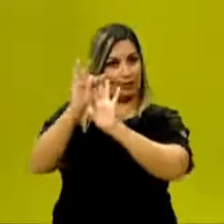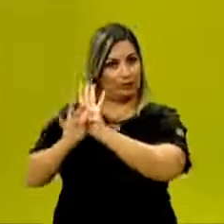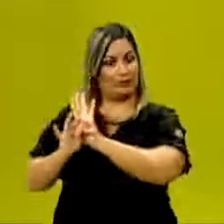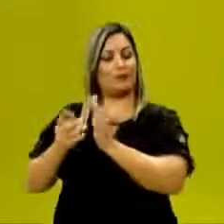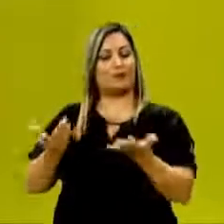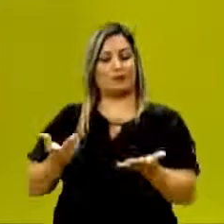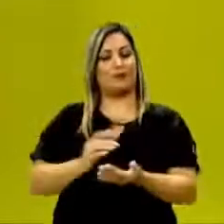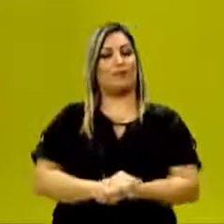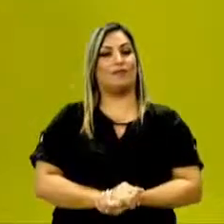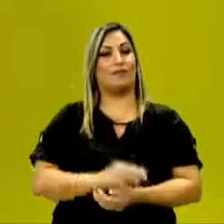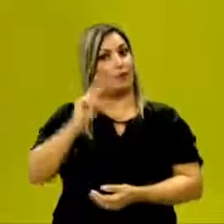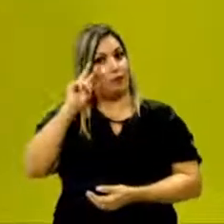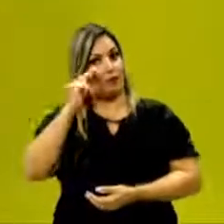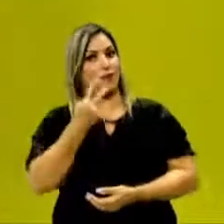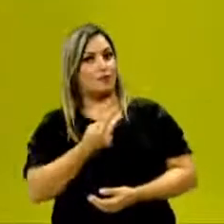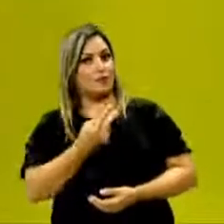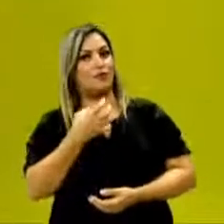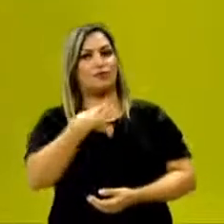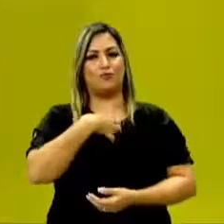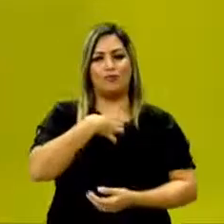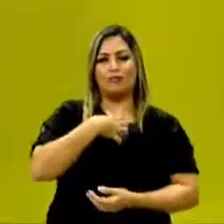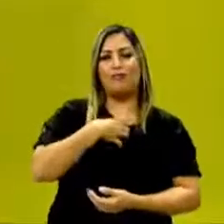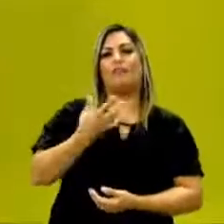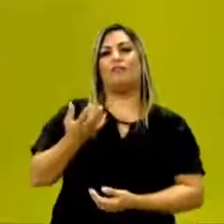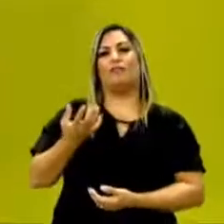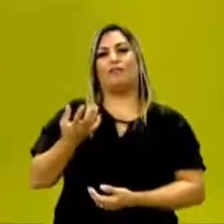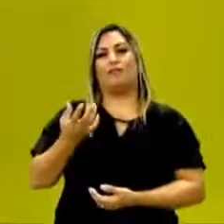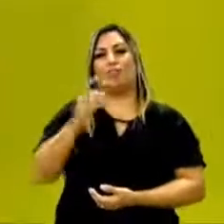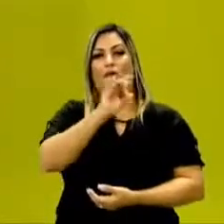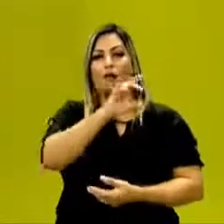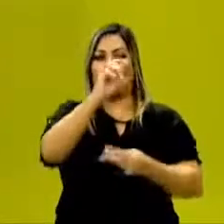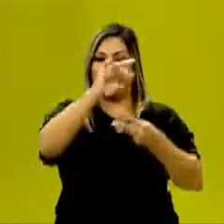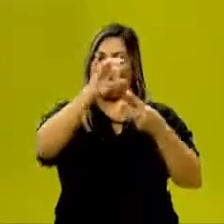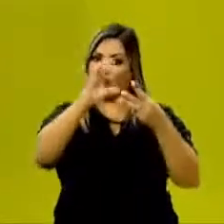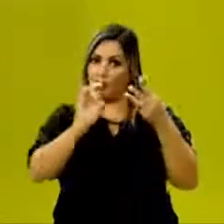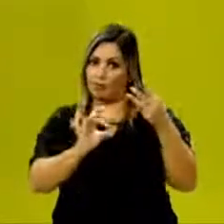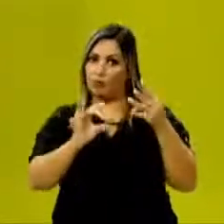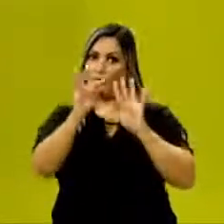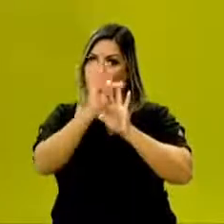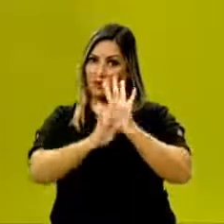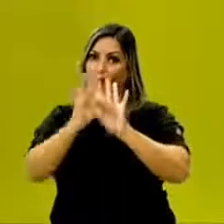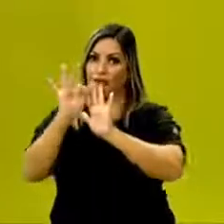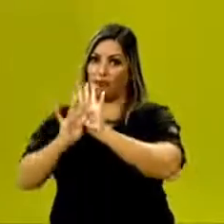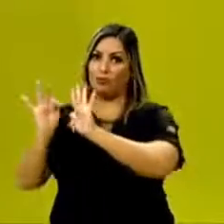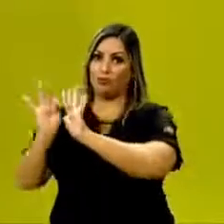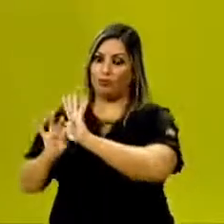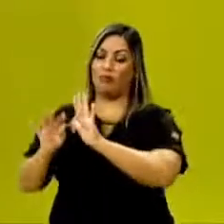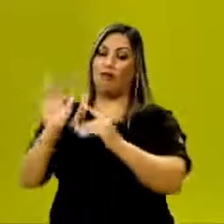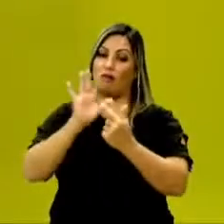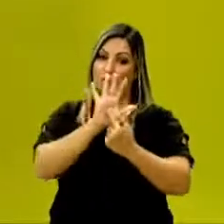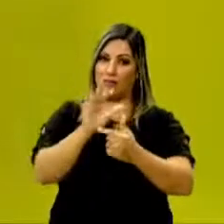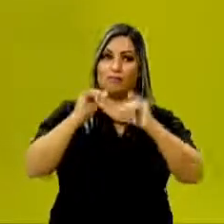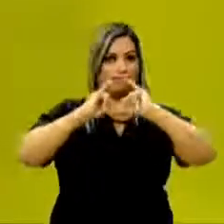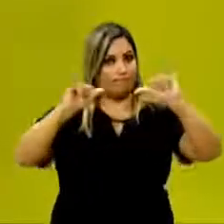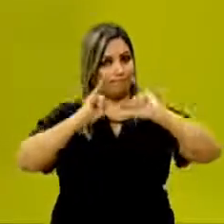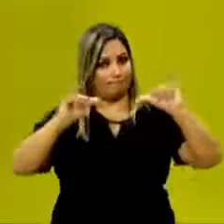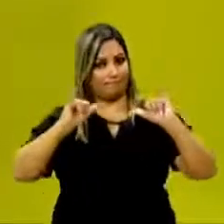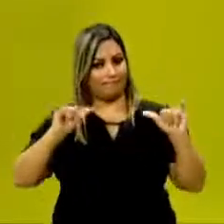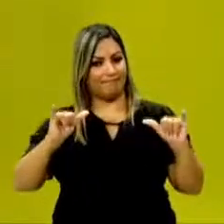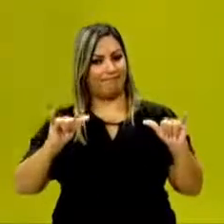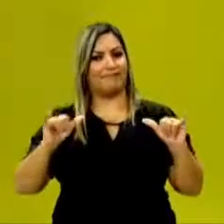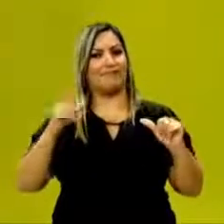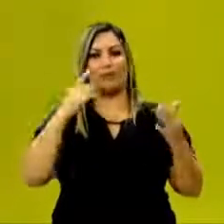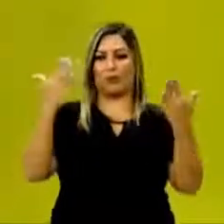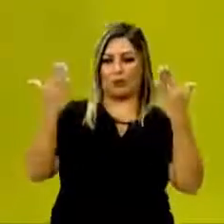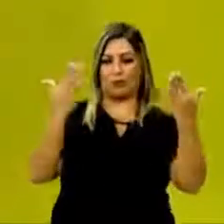justamente isso, reconhecer as formas em que cada um desses textos trata uma informação. Então,